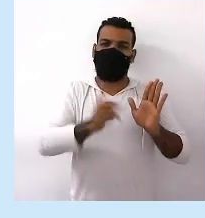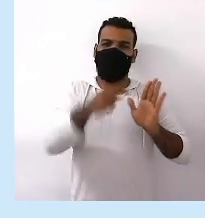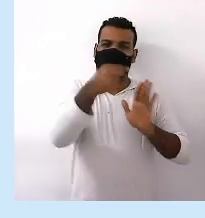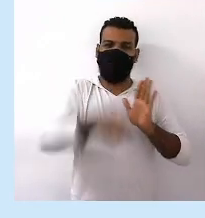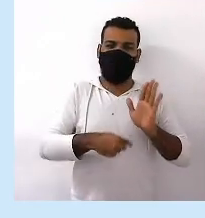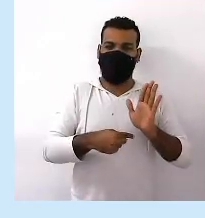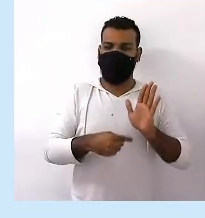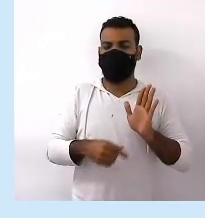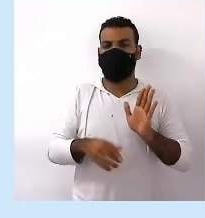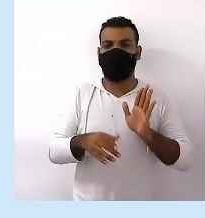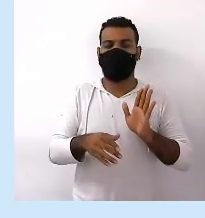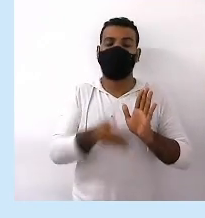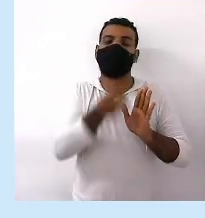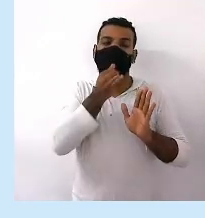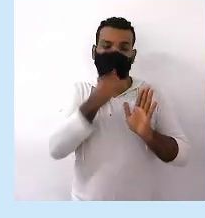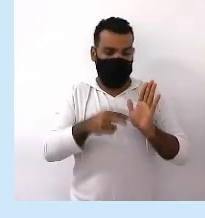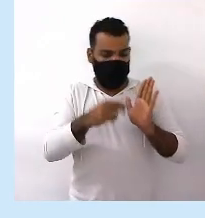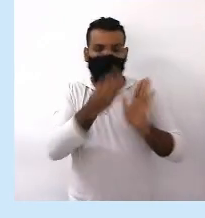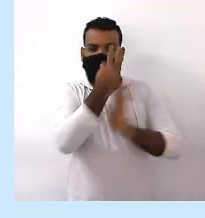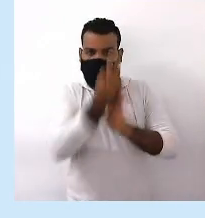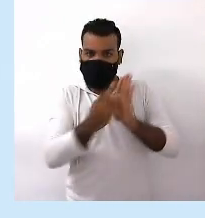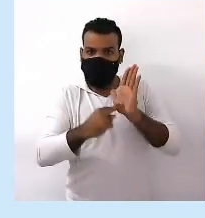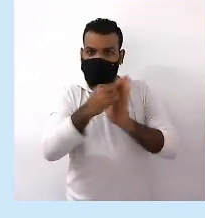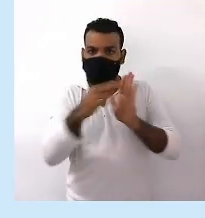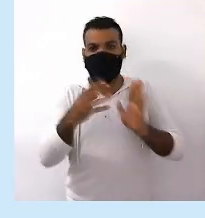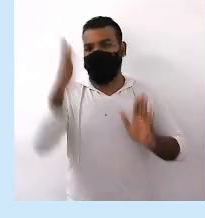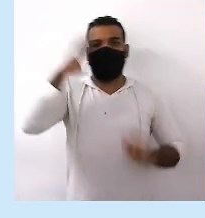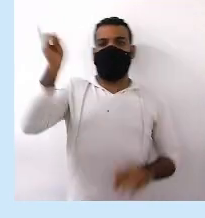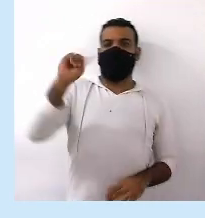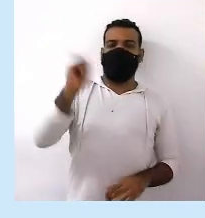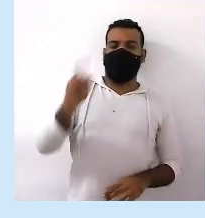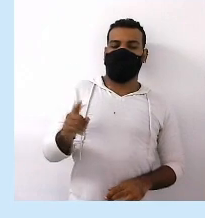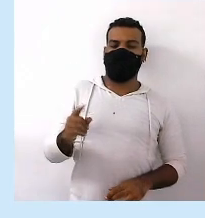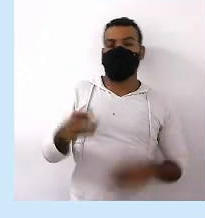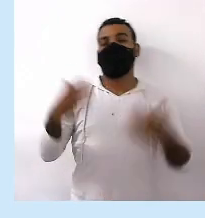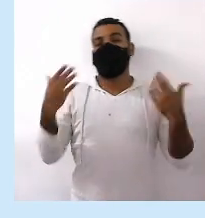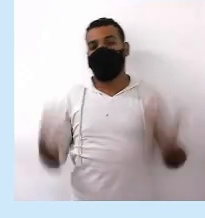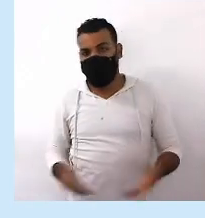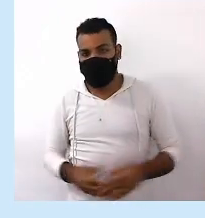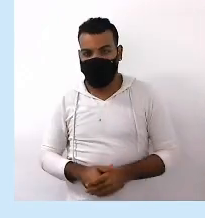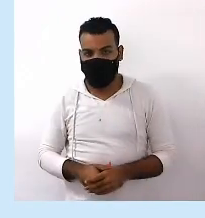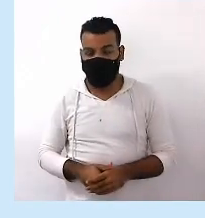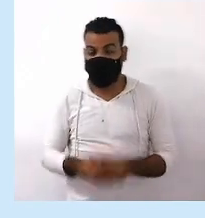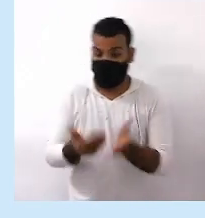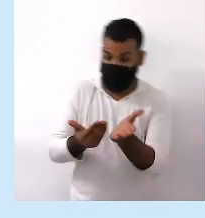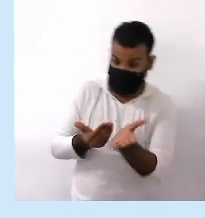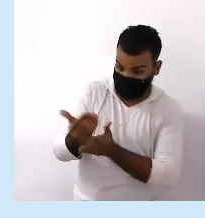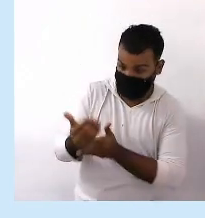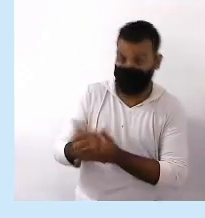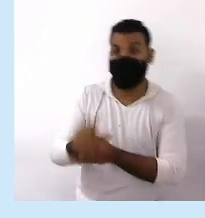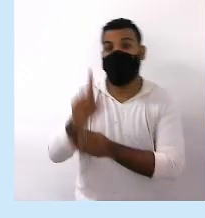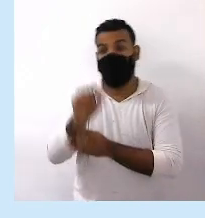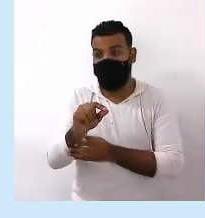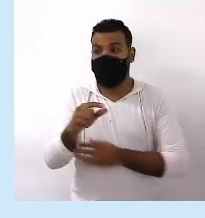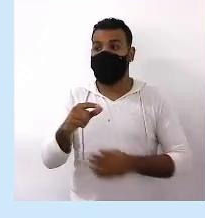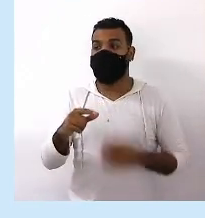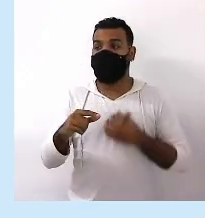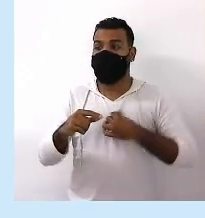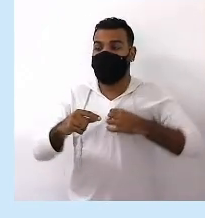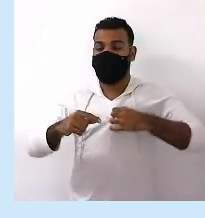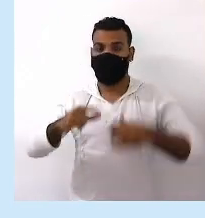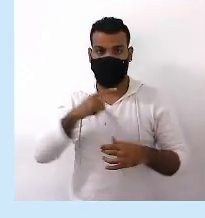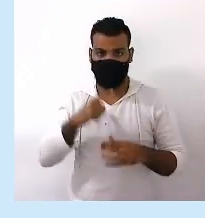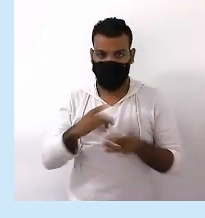Ou seja, não sabia que ele era um texto normativo Então, gente, inicialmente Observem a definição do